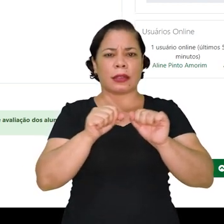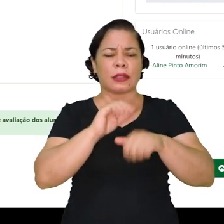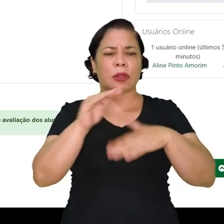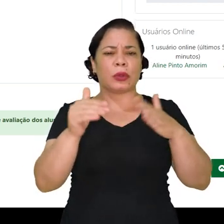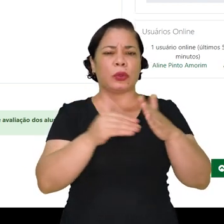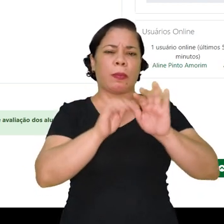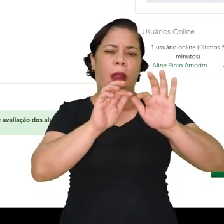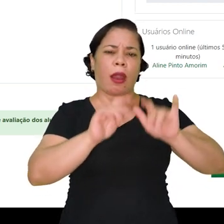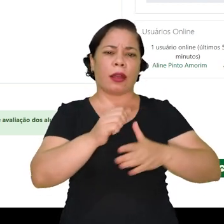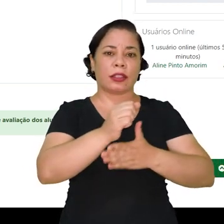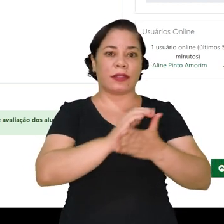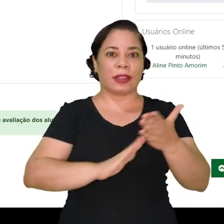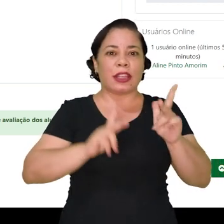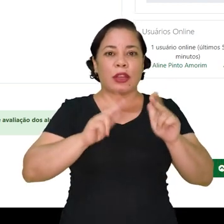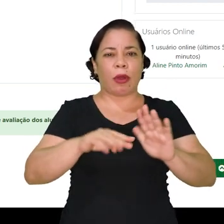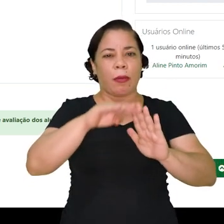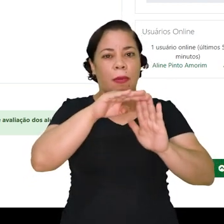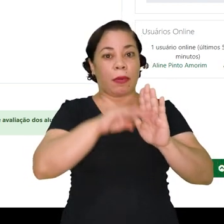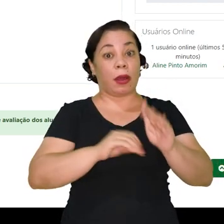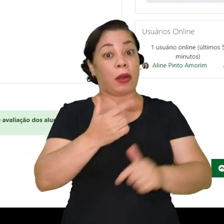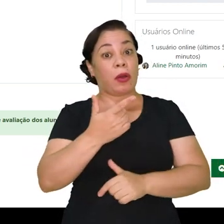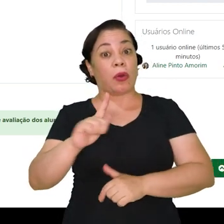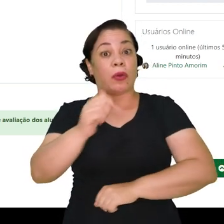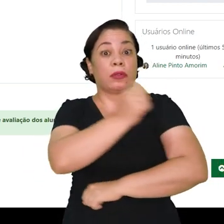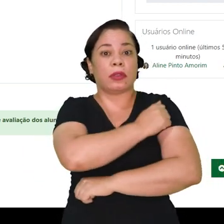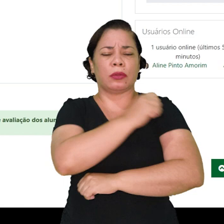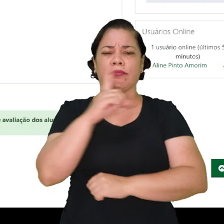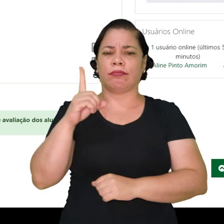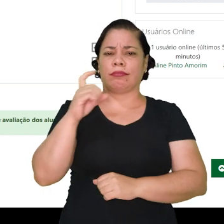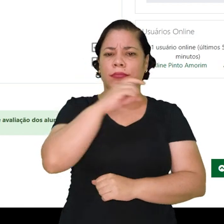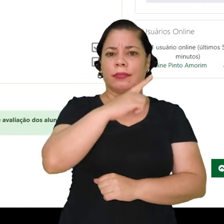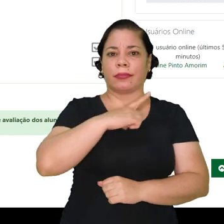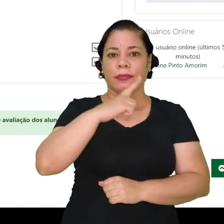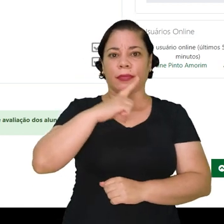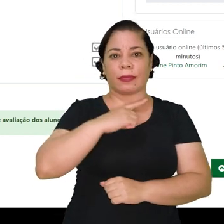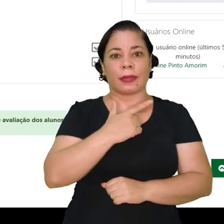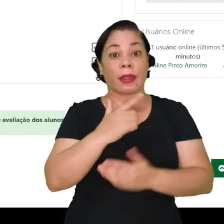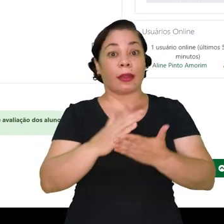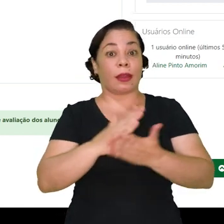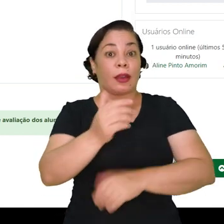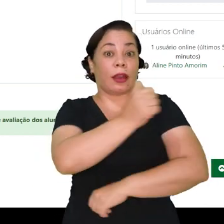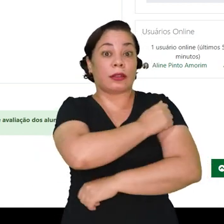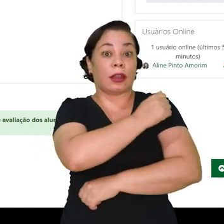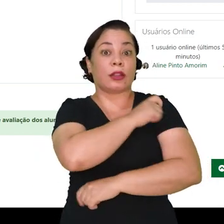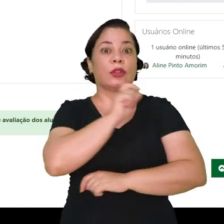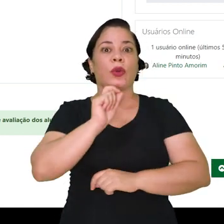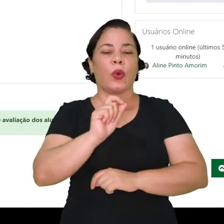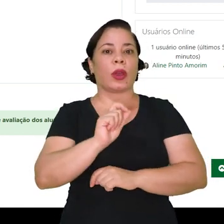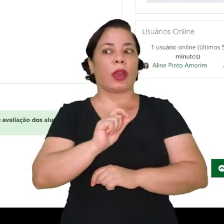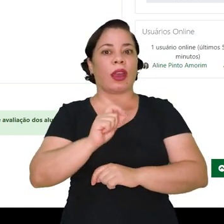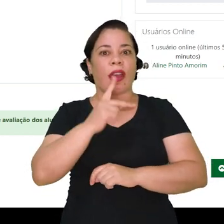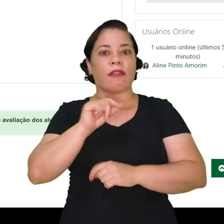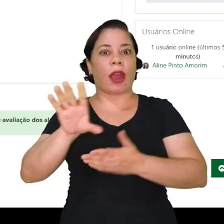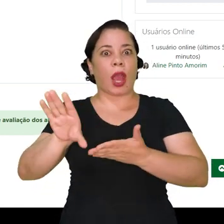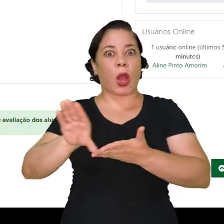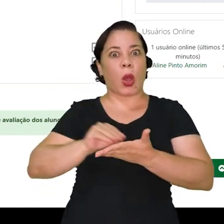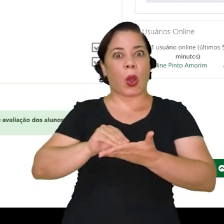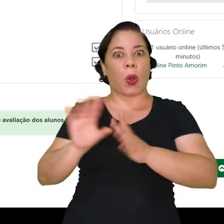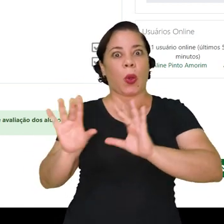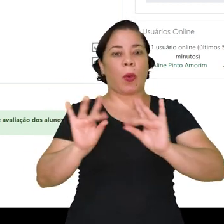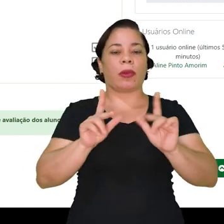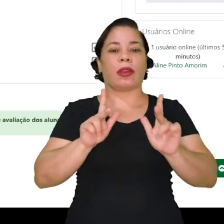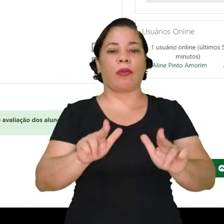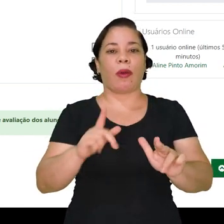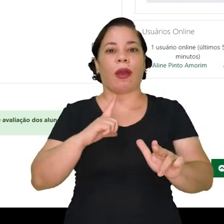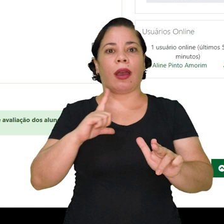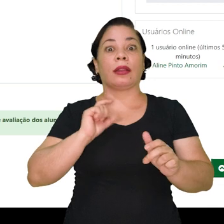todas as atividades conforme o que foi recomendado. Outros têm um pouco de dificuldade, outros vão vir a cometer plágio. Então, é uma